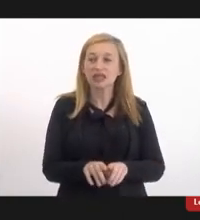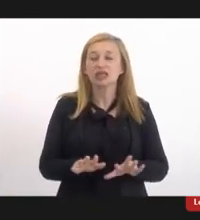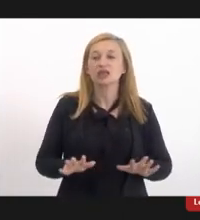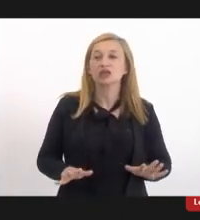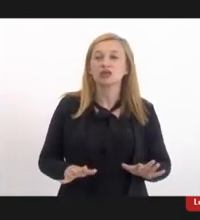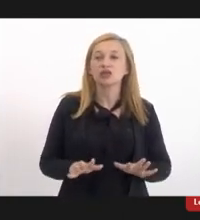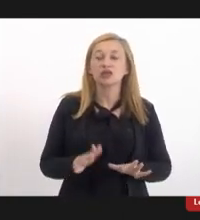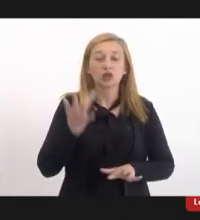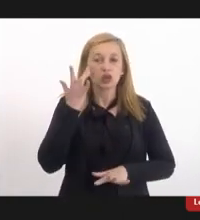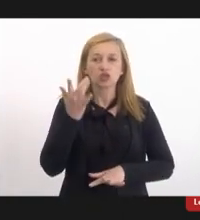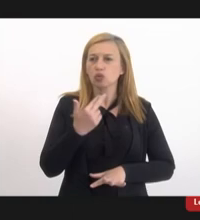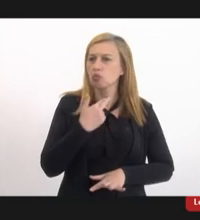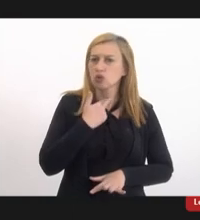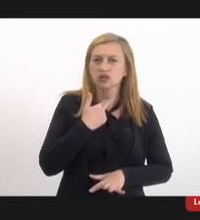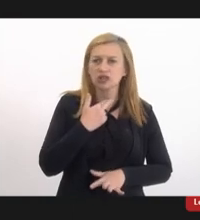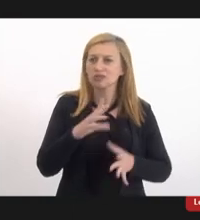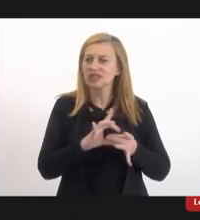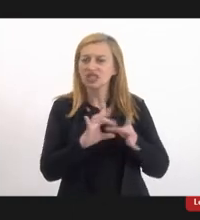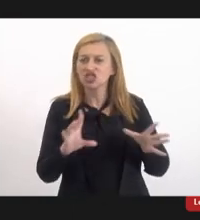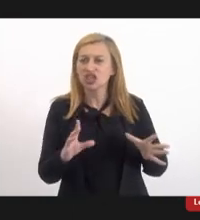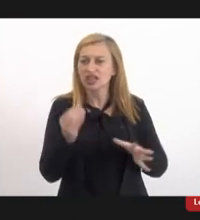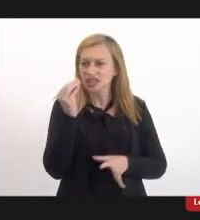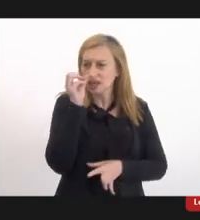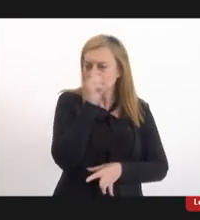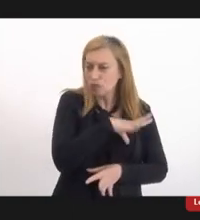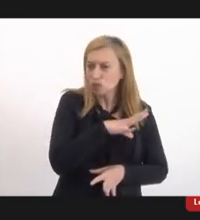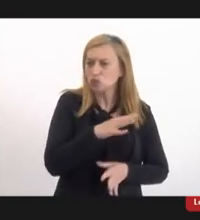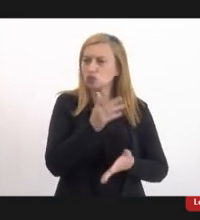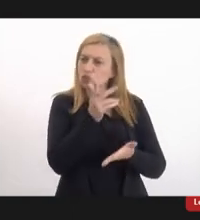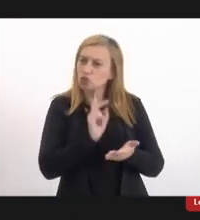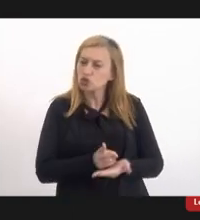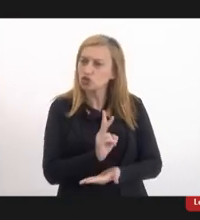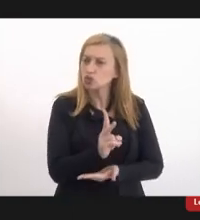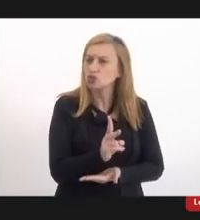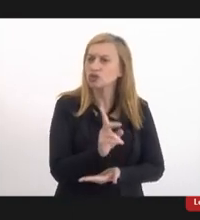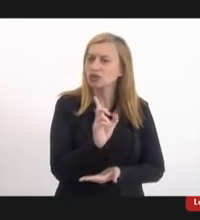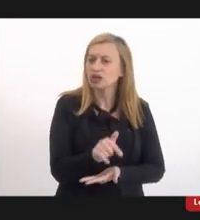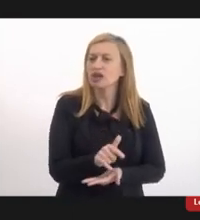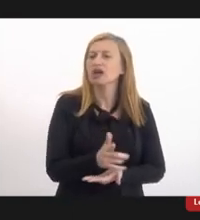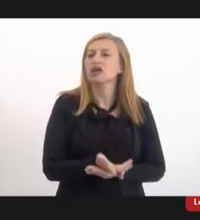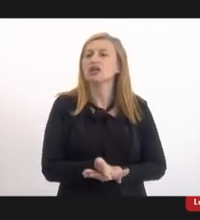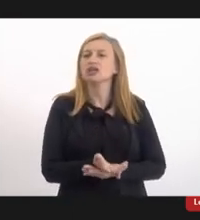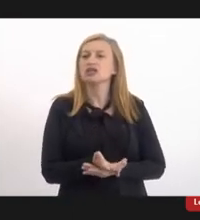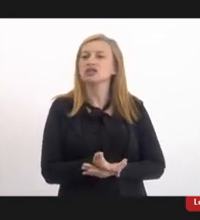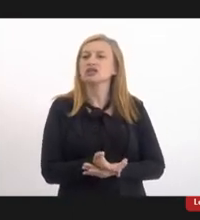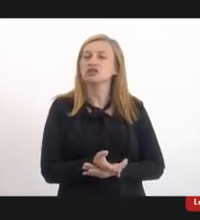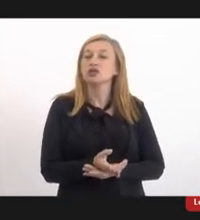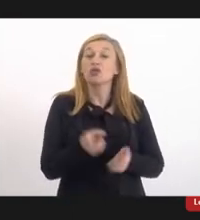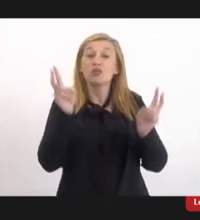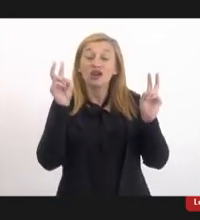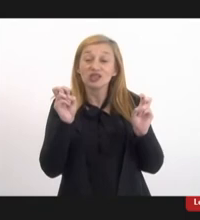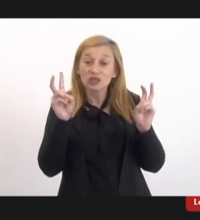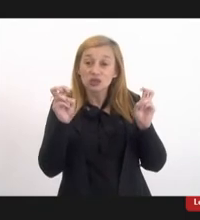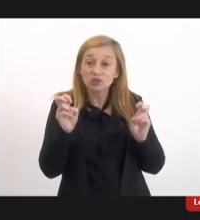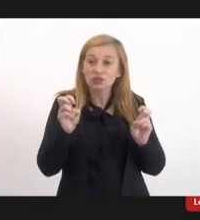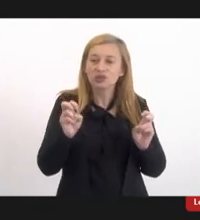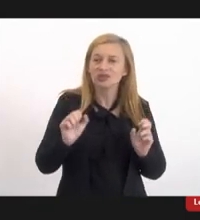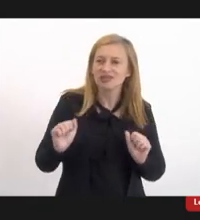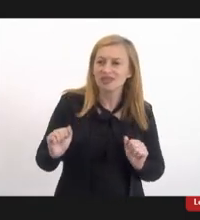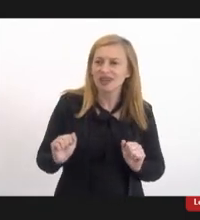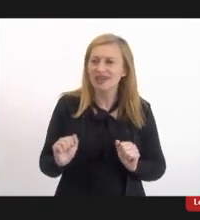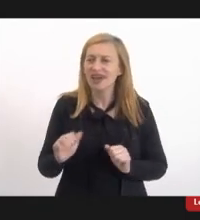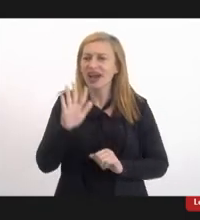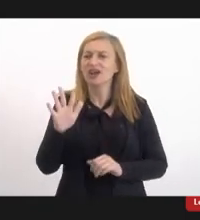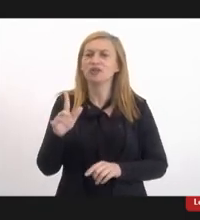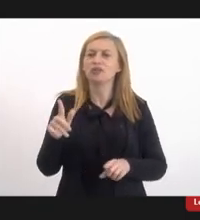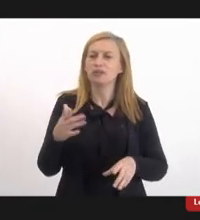nós não podemos deixar que esse absurdo continue, né? e um assunto que é muito caro para mim